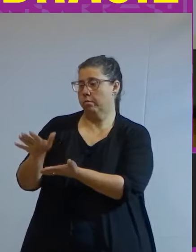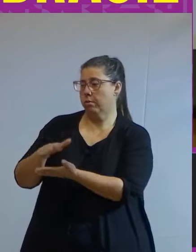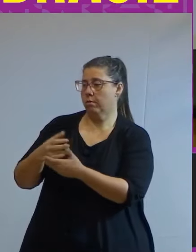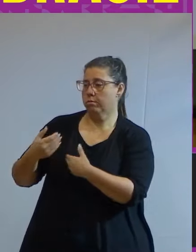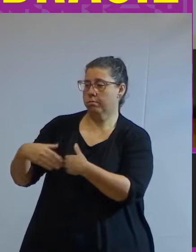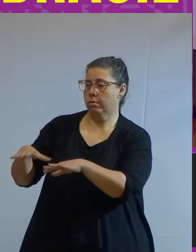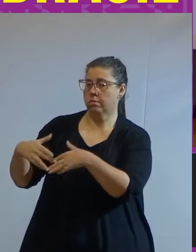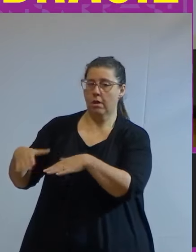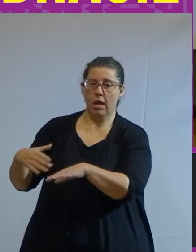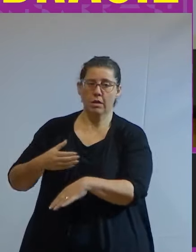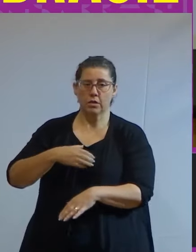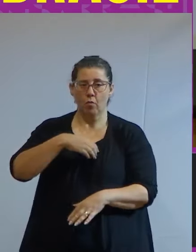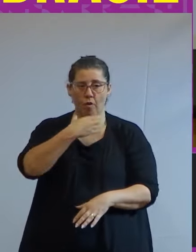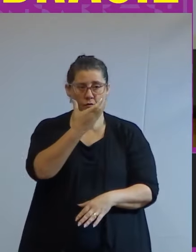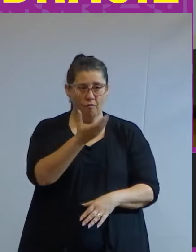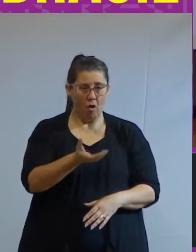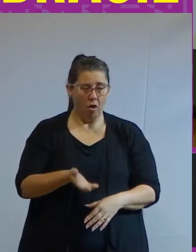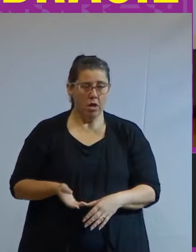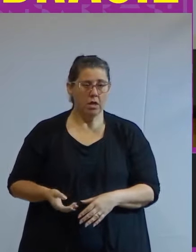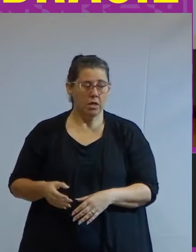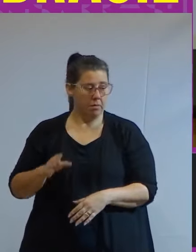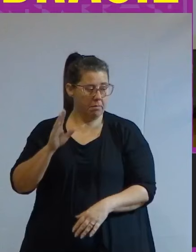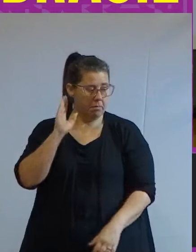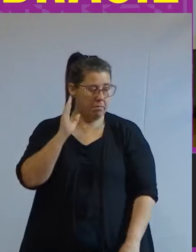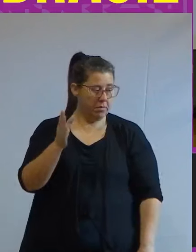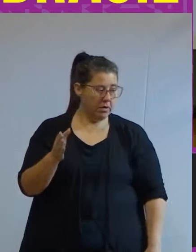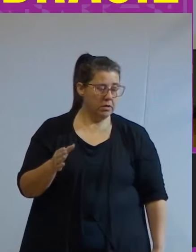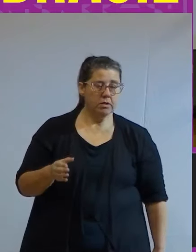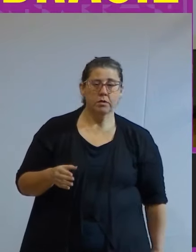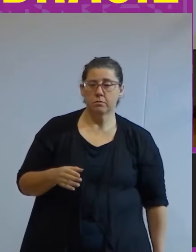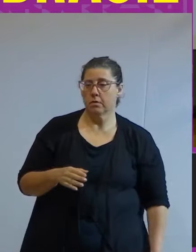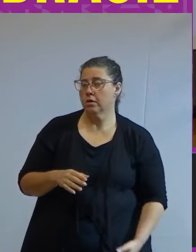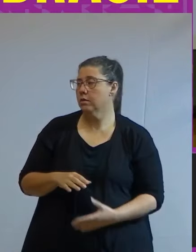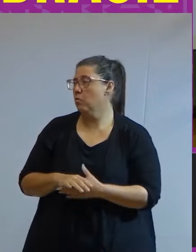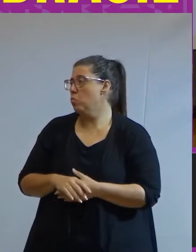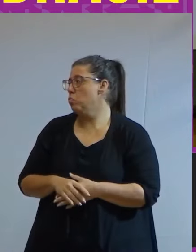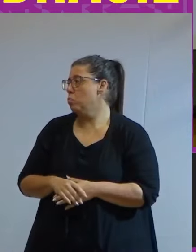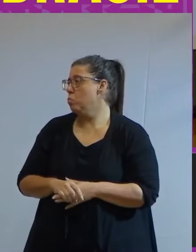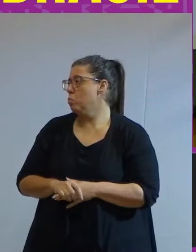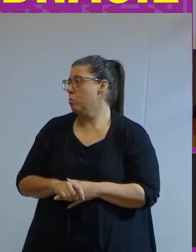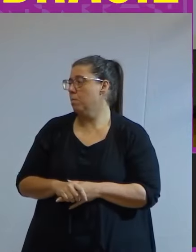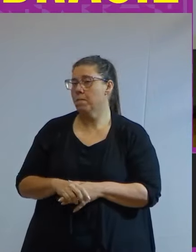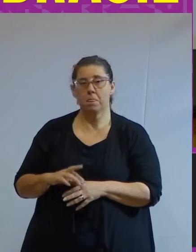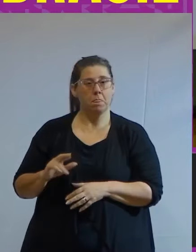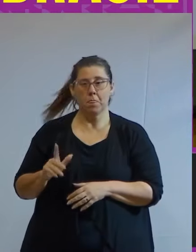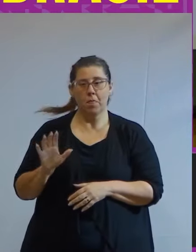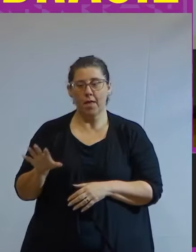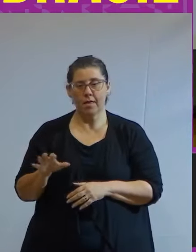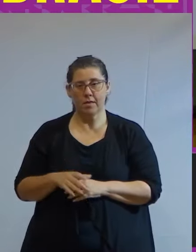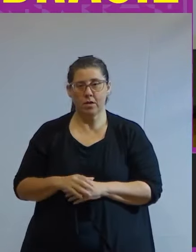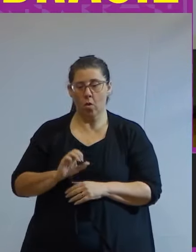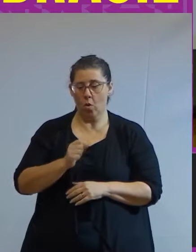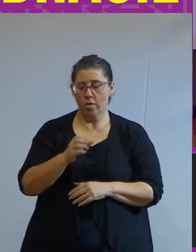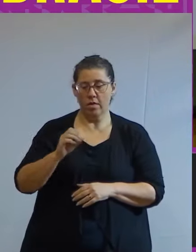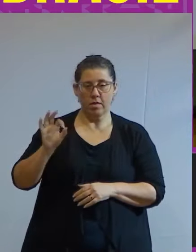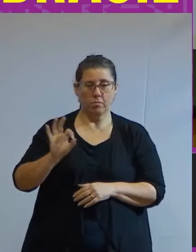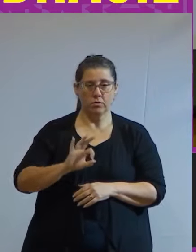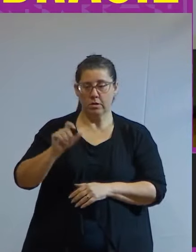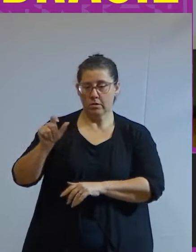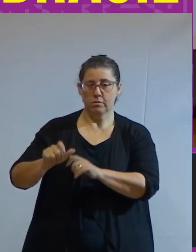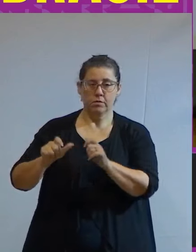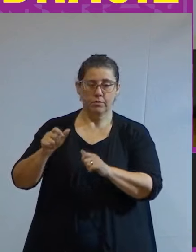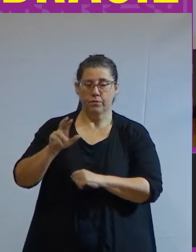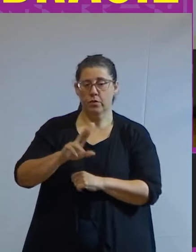iphone que escutamos bastante principalmente neoliberais falando isso não é isso 80% dessas pessoas